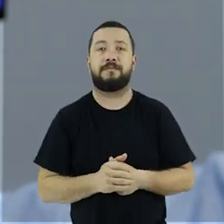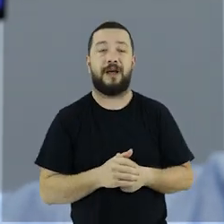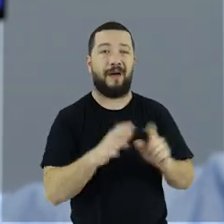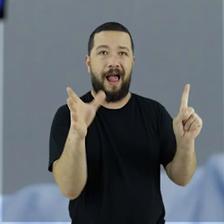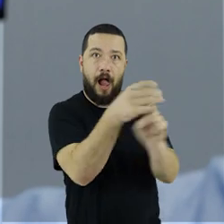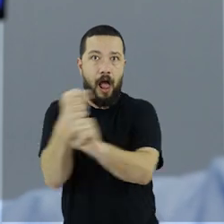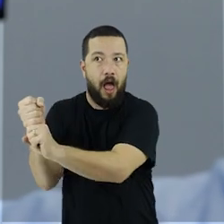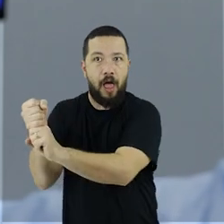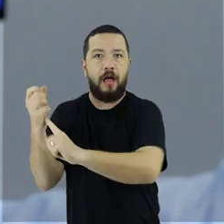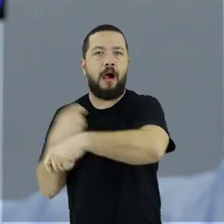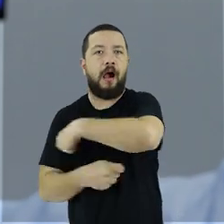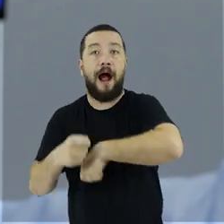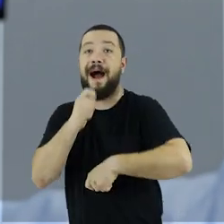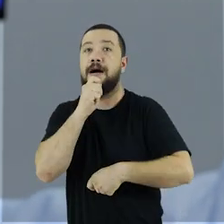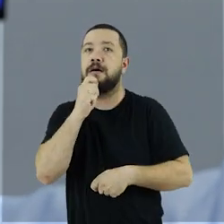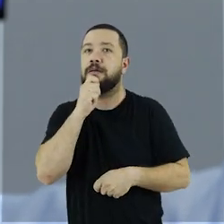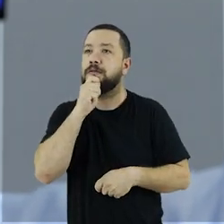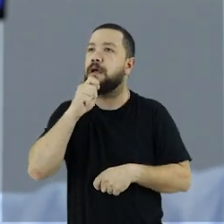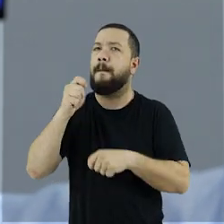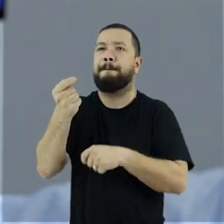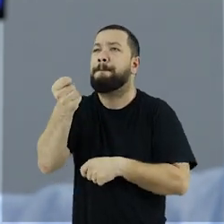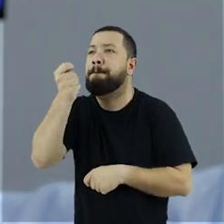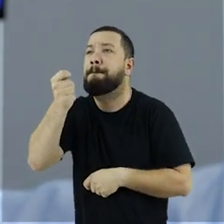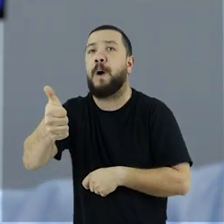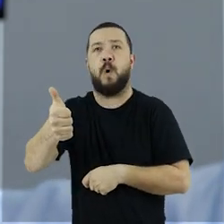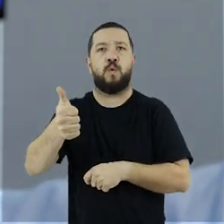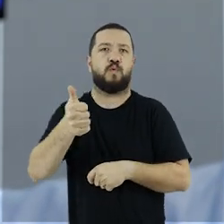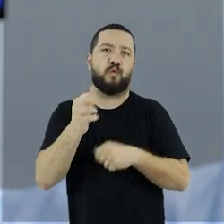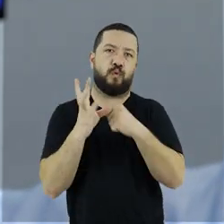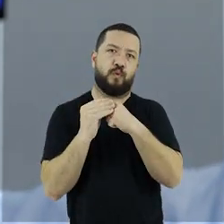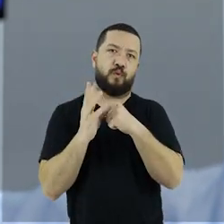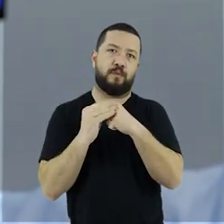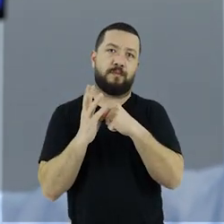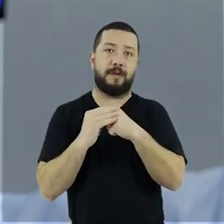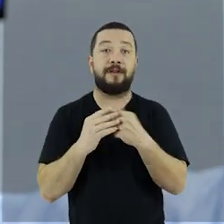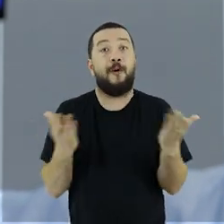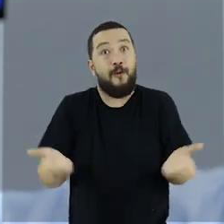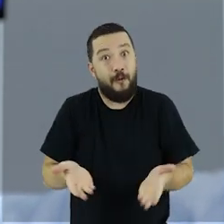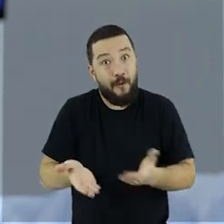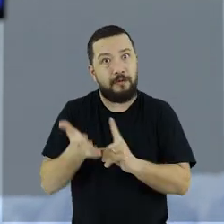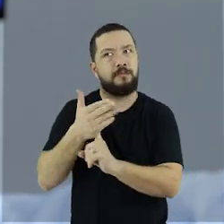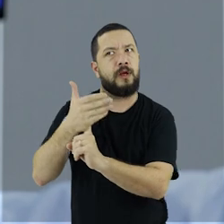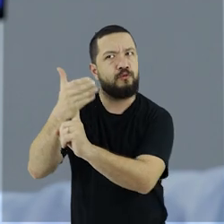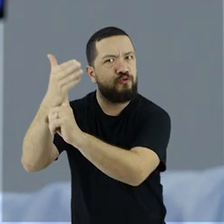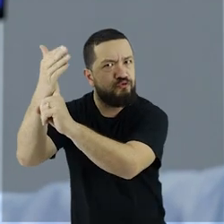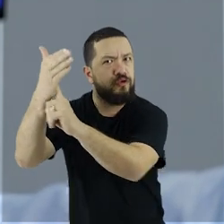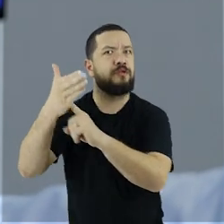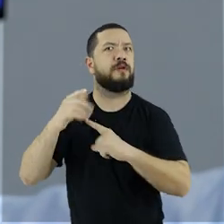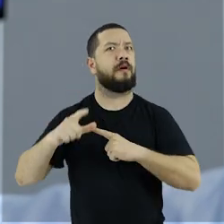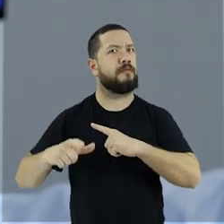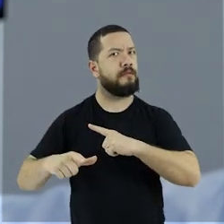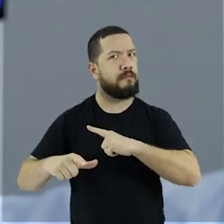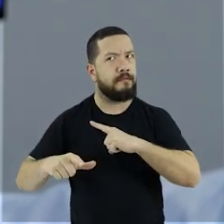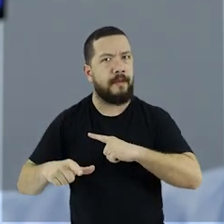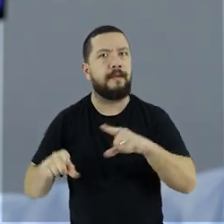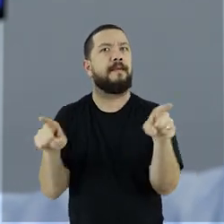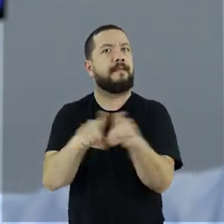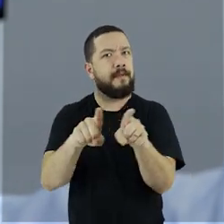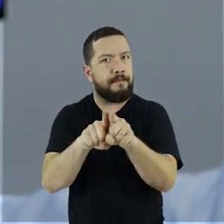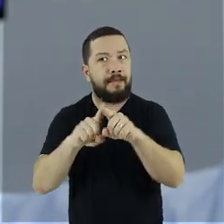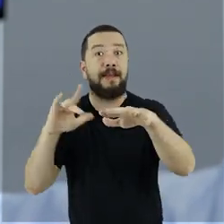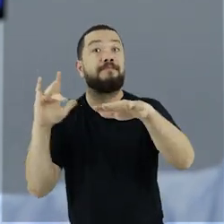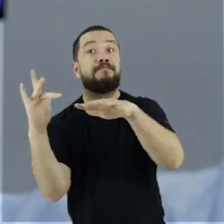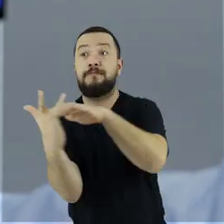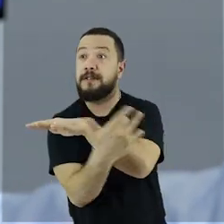pessoas é muito invisibilizado e hoje com os recursos tecnológicos, os meios de comunicação tão